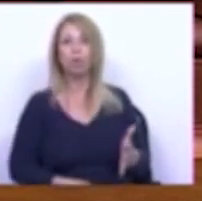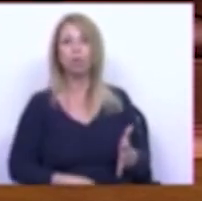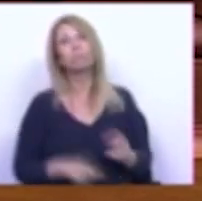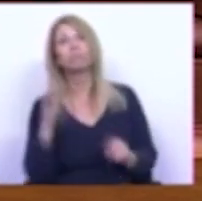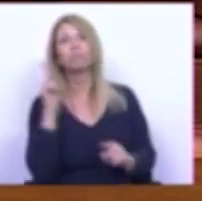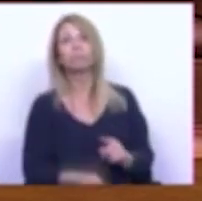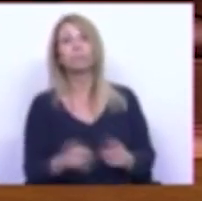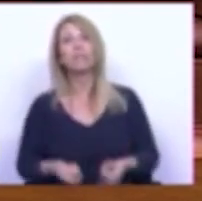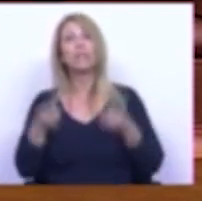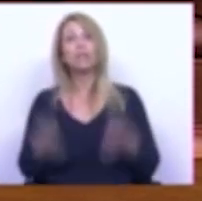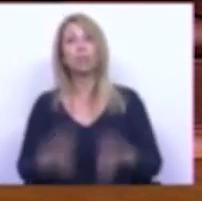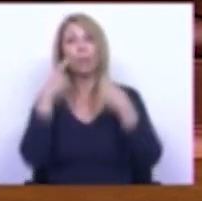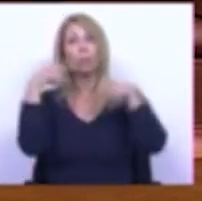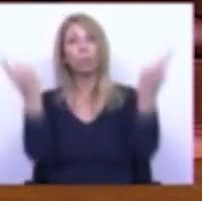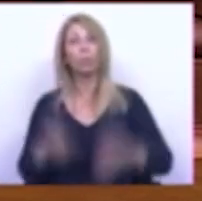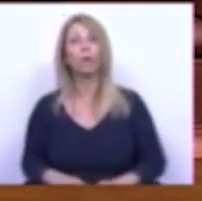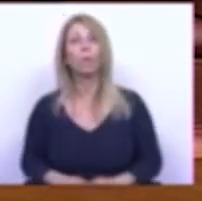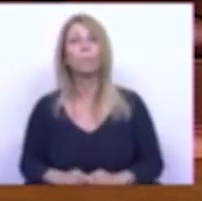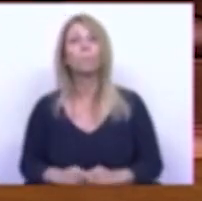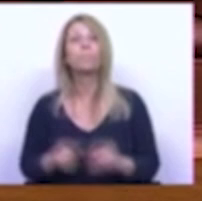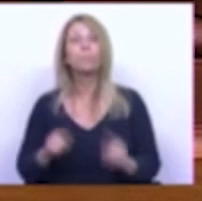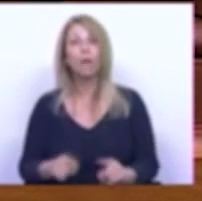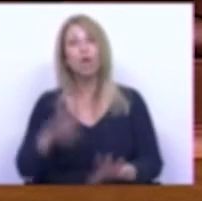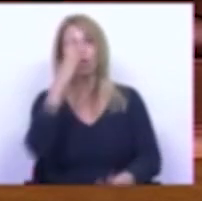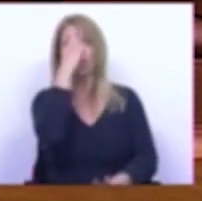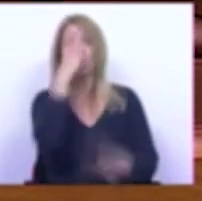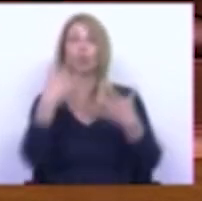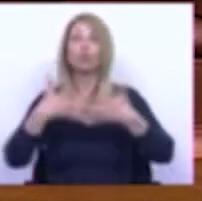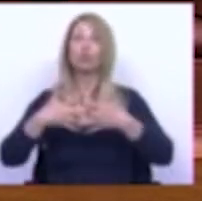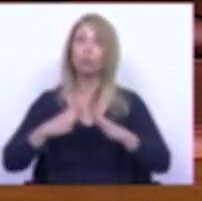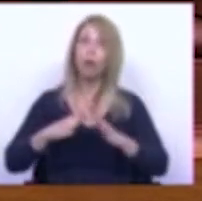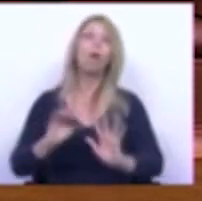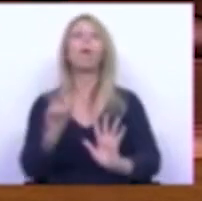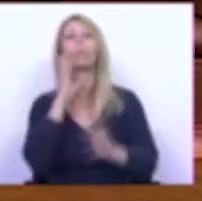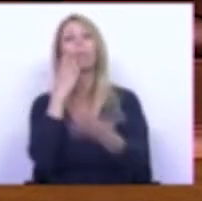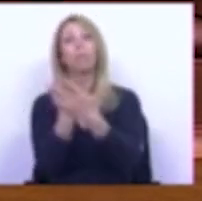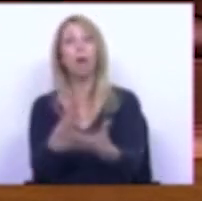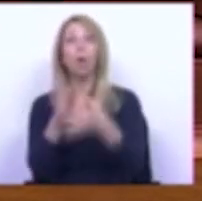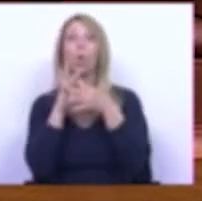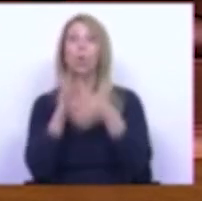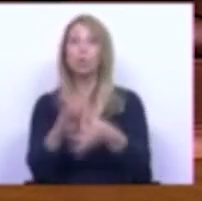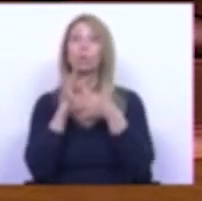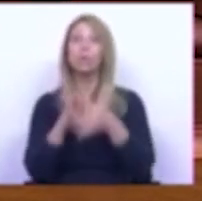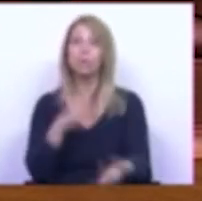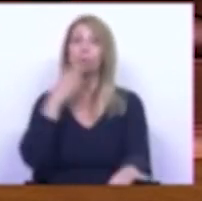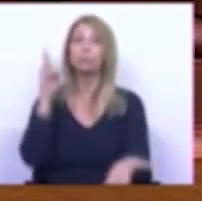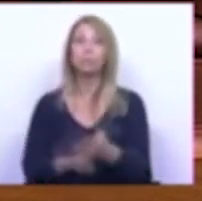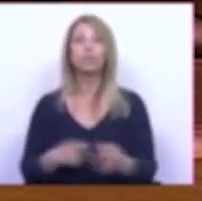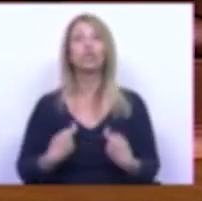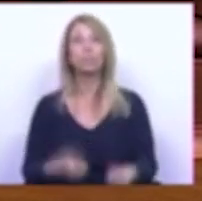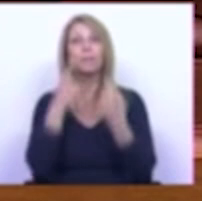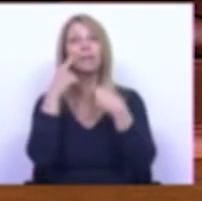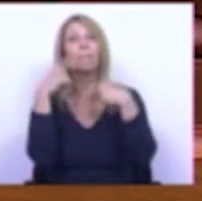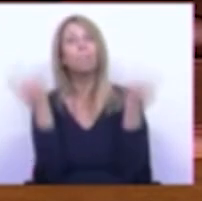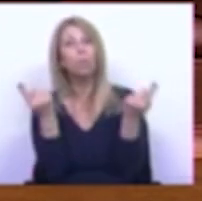cortes no investimento público Desforço estrutural que provocasse uma consolidação real da despesa pública nada